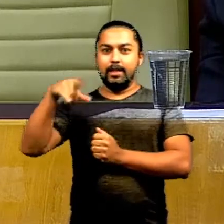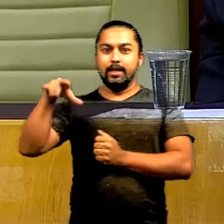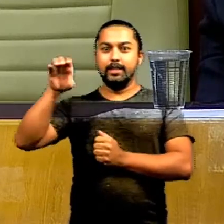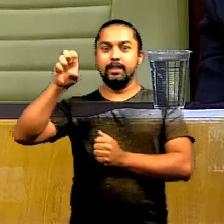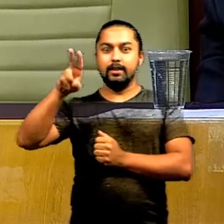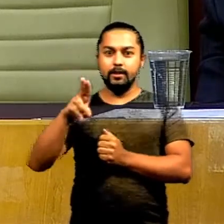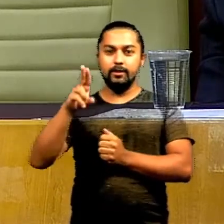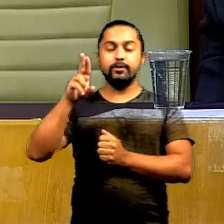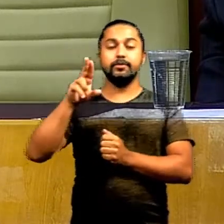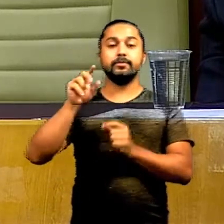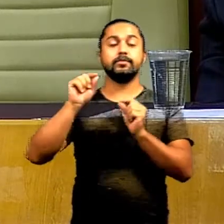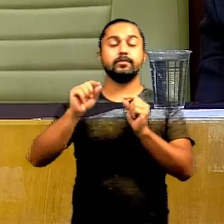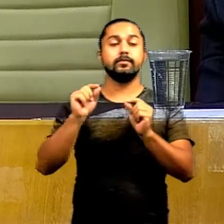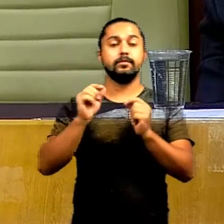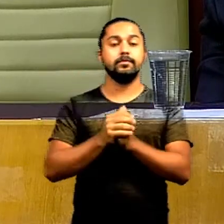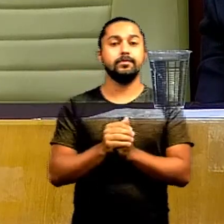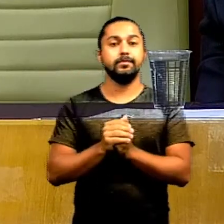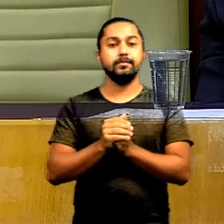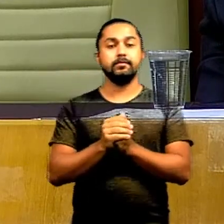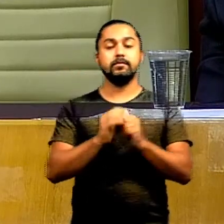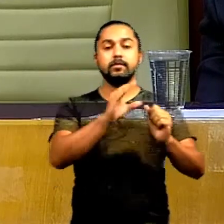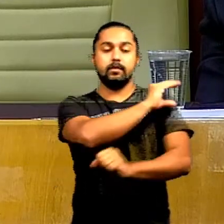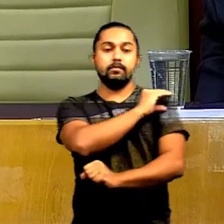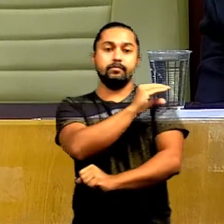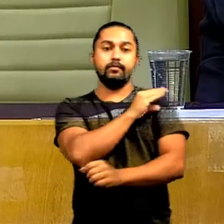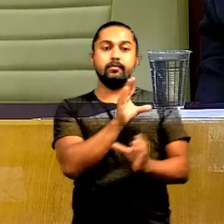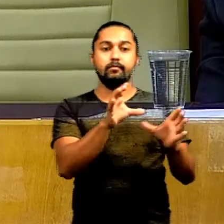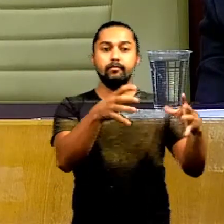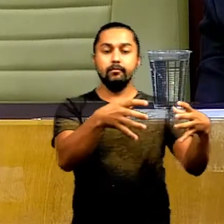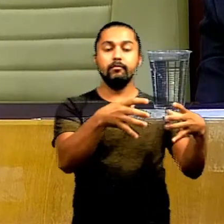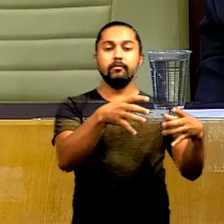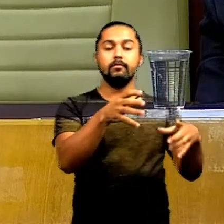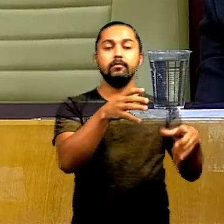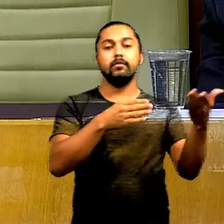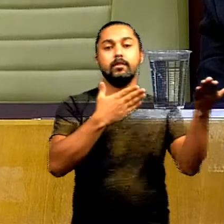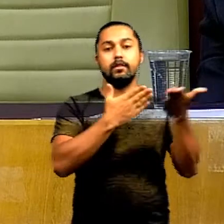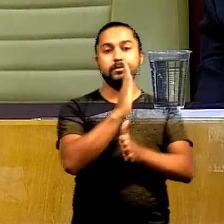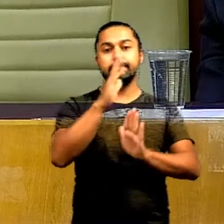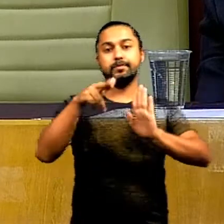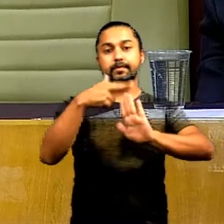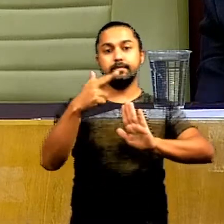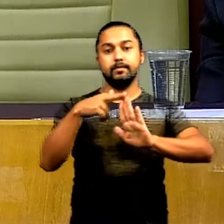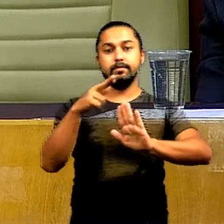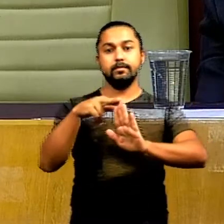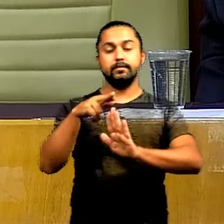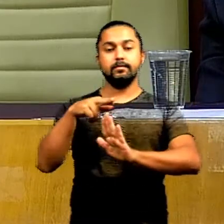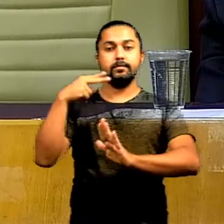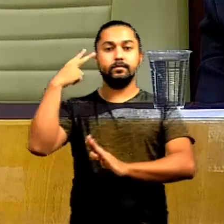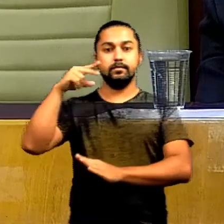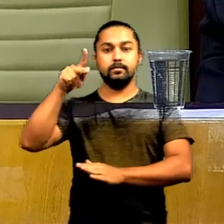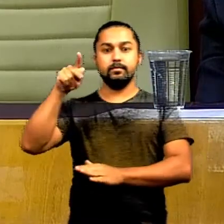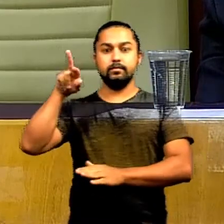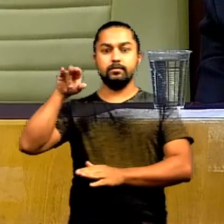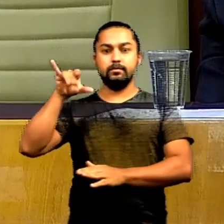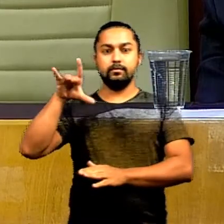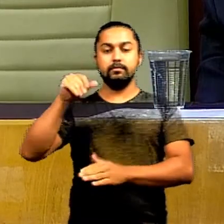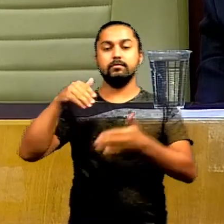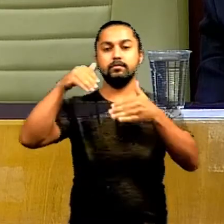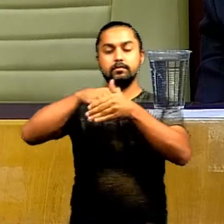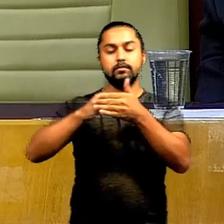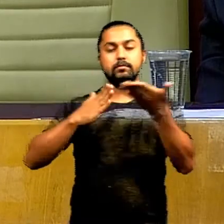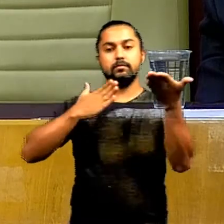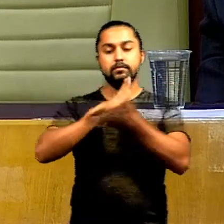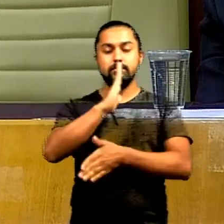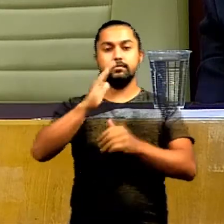de Lima, comparecer da Comissão de Constituição, Justiça e Redação, pela aprovação. Relator do vereador PCTJ, votação